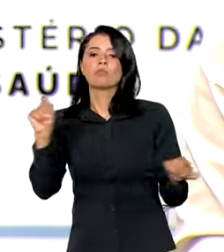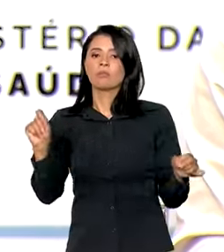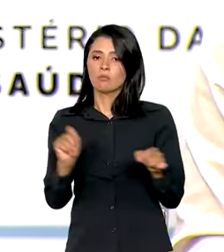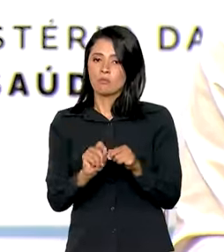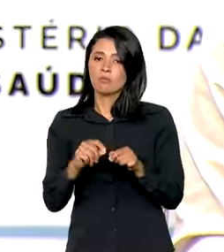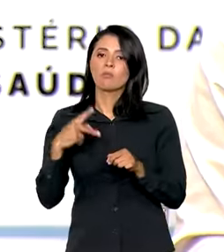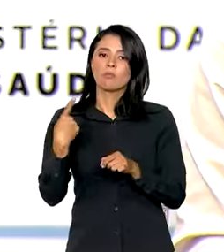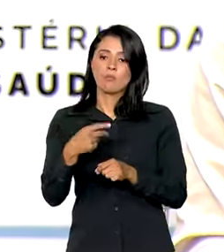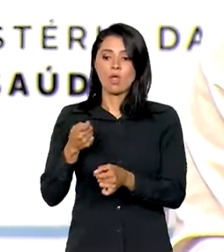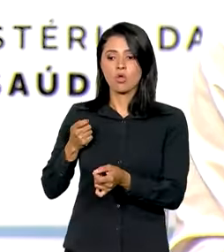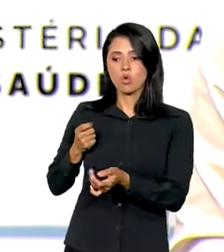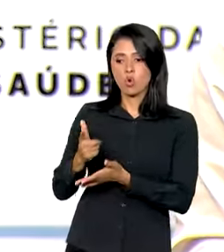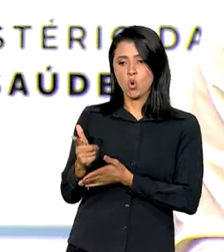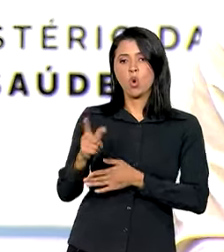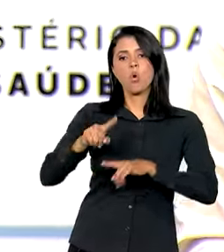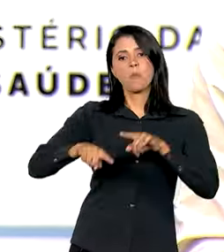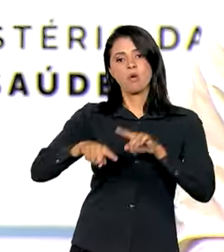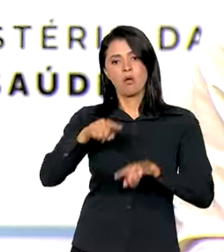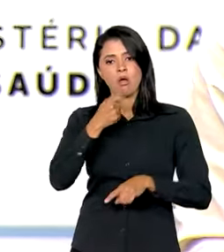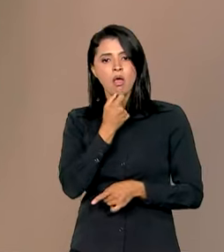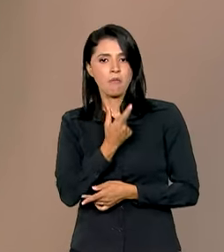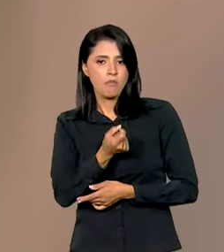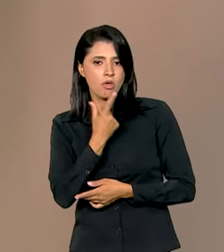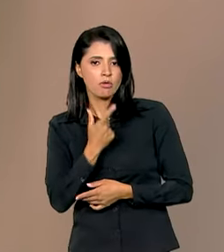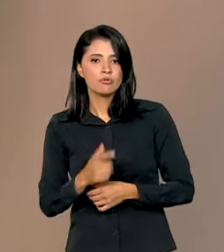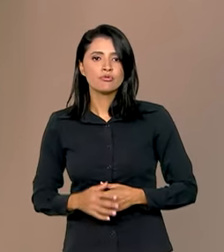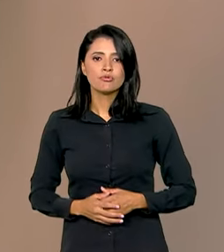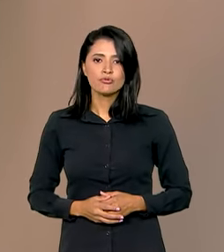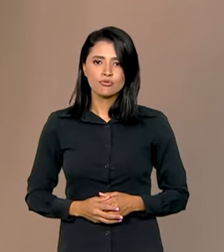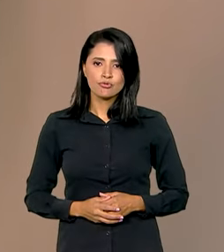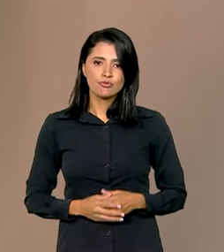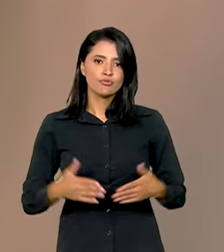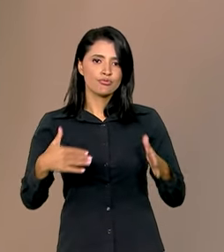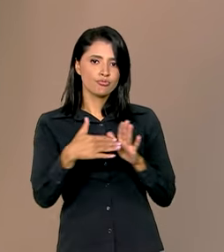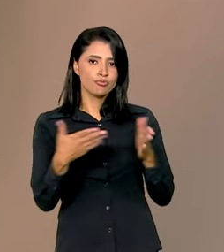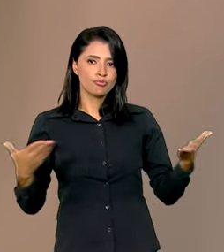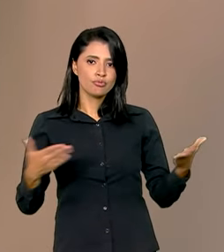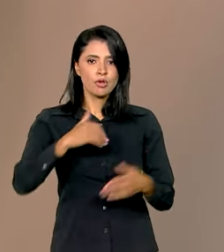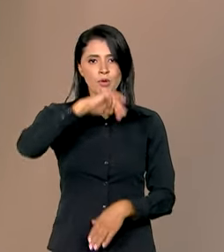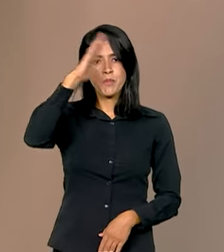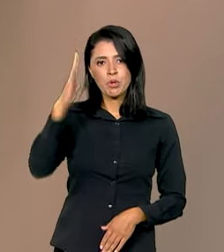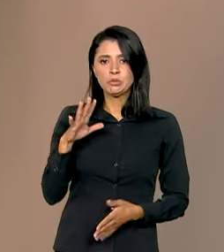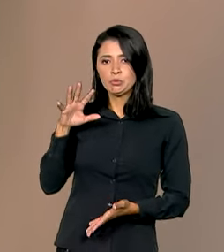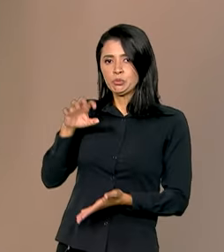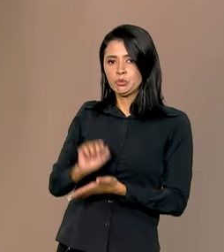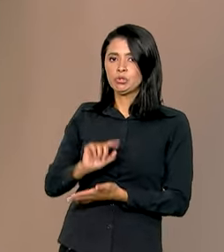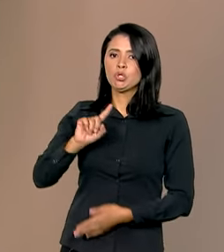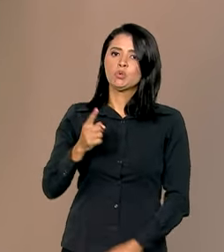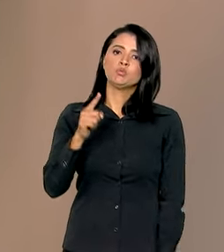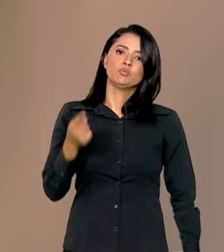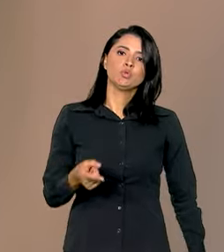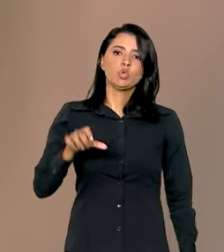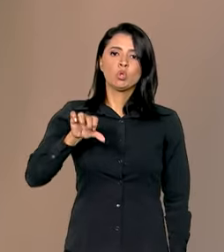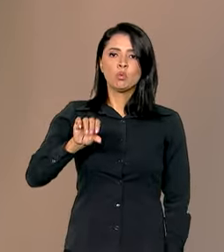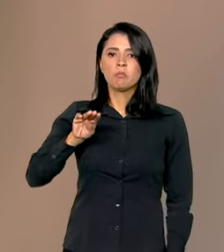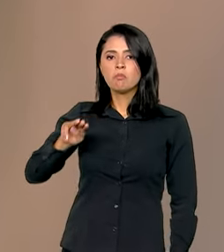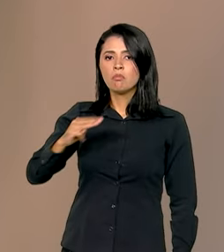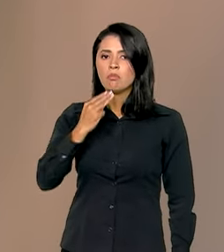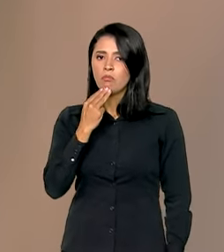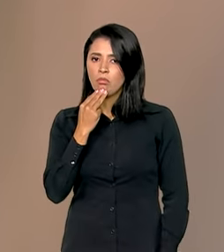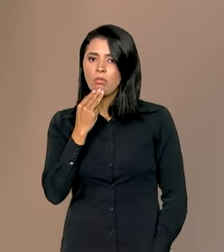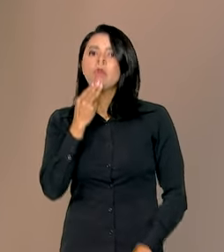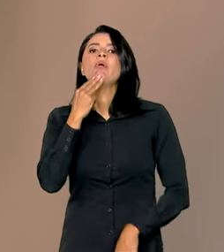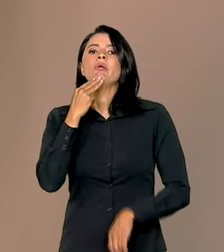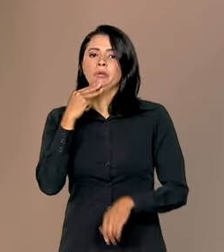a aquisição desses medicamentos. Até agora, Brasil registra 1,9 milhão de